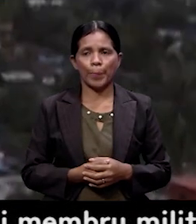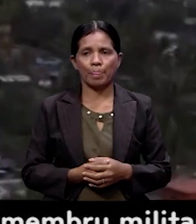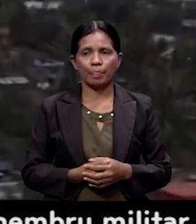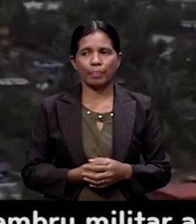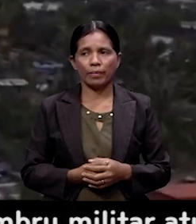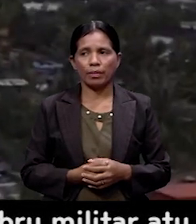G.M.N. G.M.N.